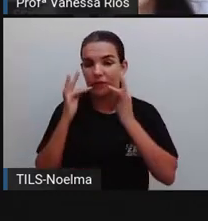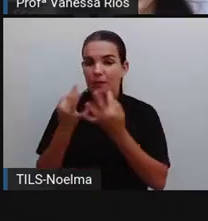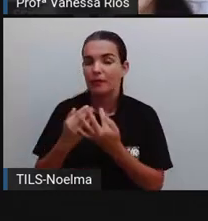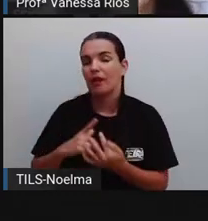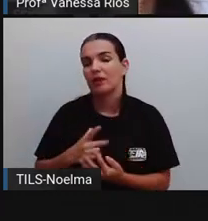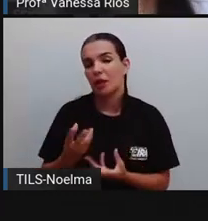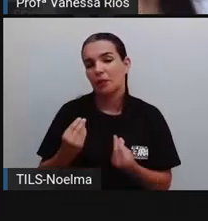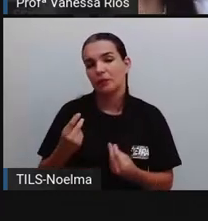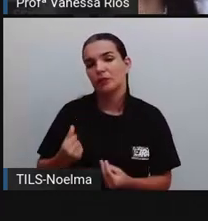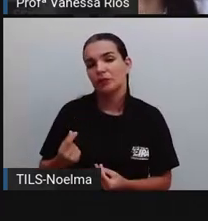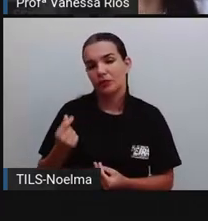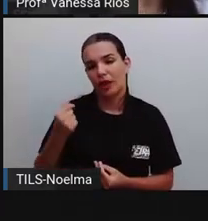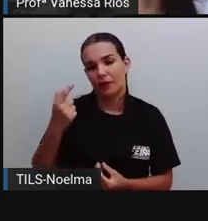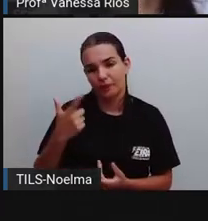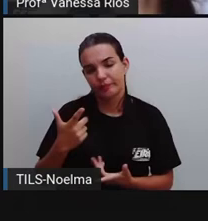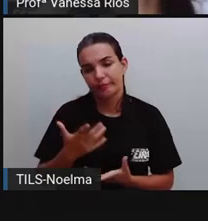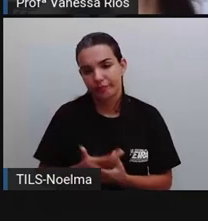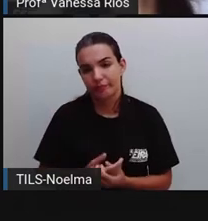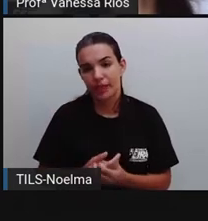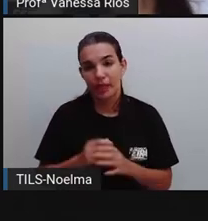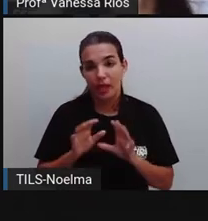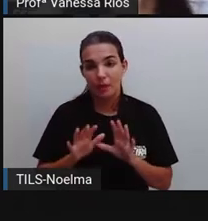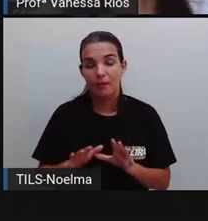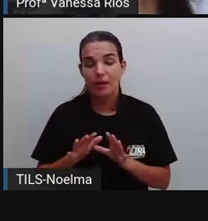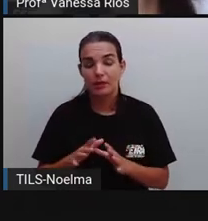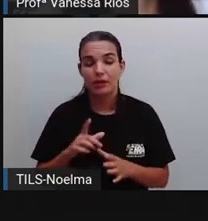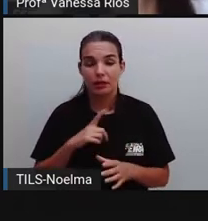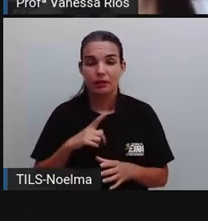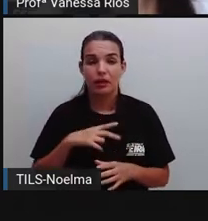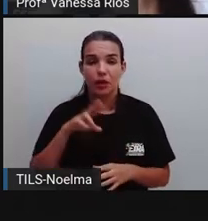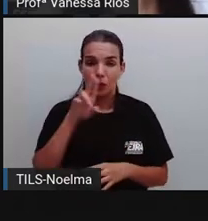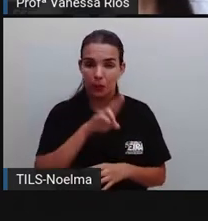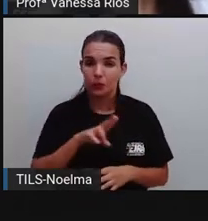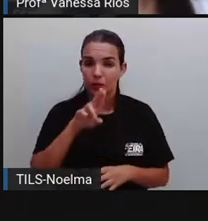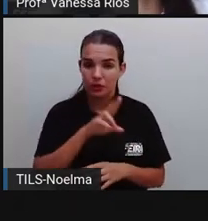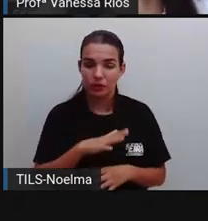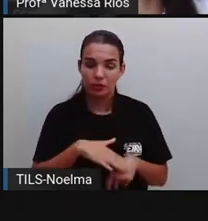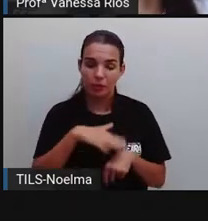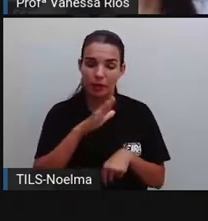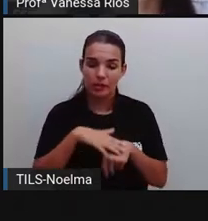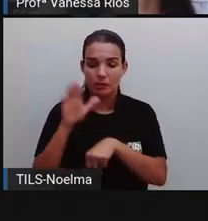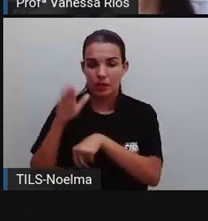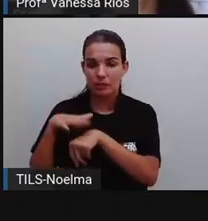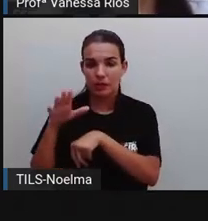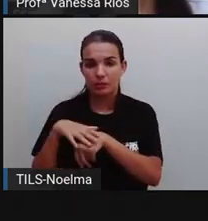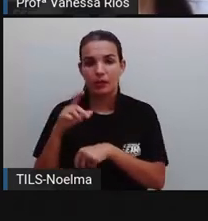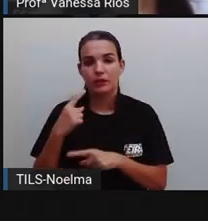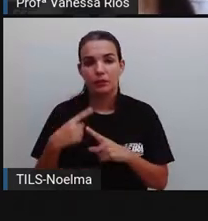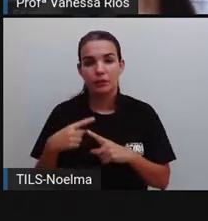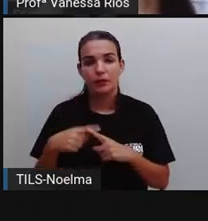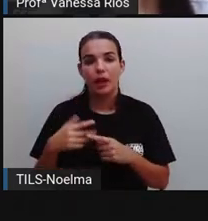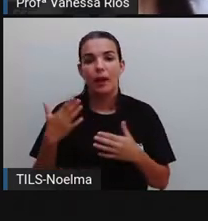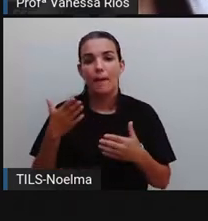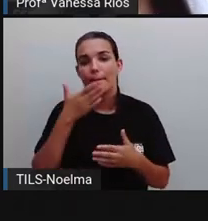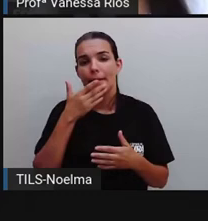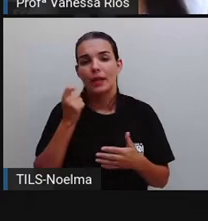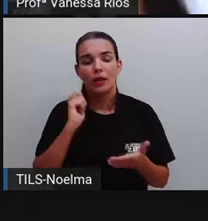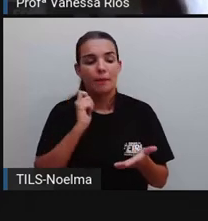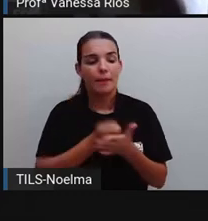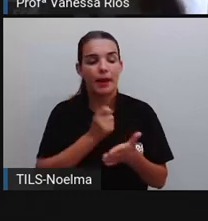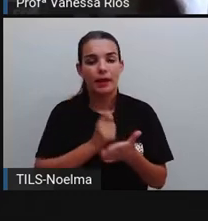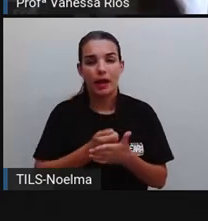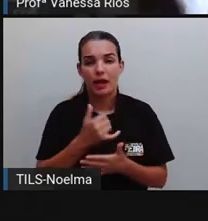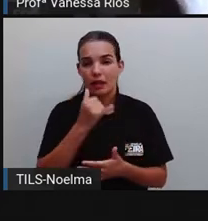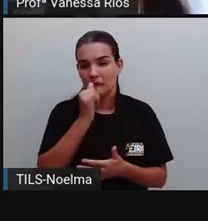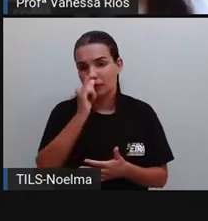as pessoas. Mas muitas pessoas têm feito uso dessa energia, aquelas que têm condição financeira para isso e têm